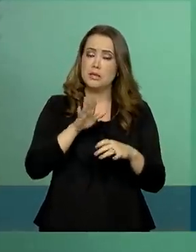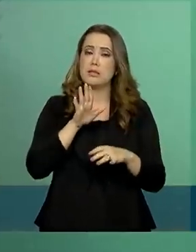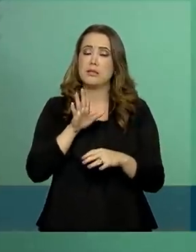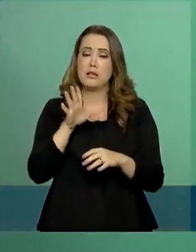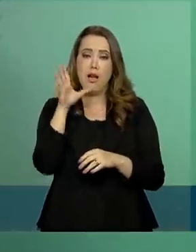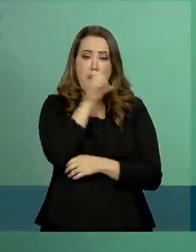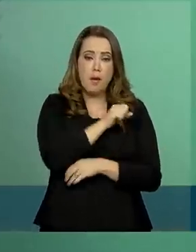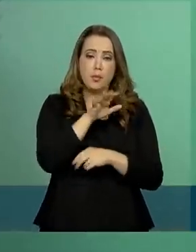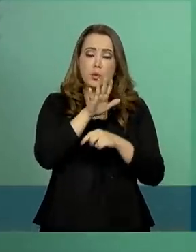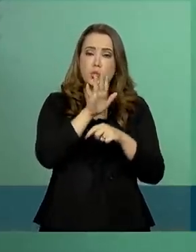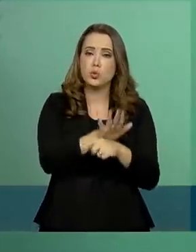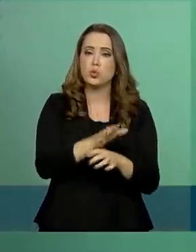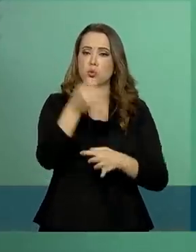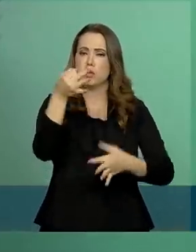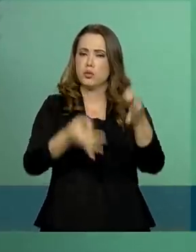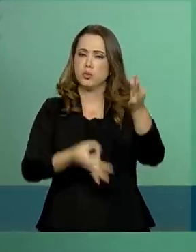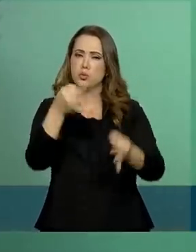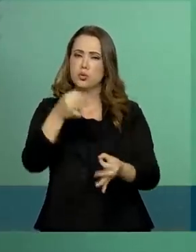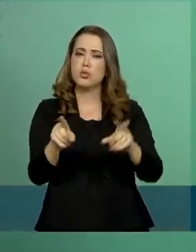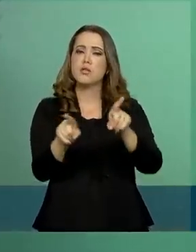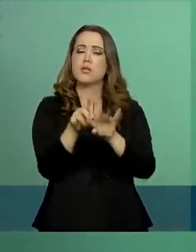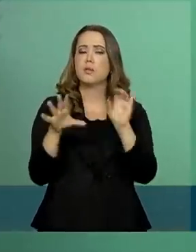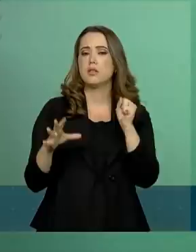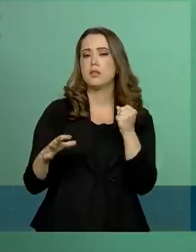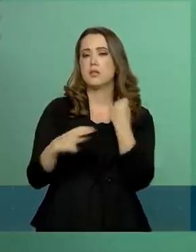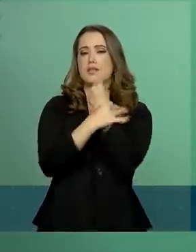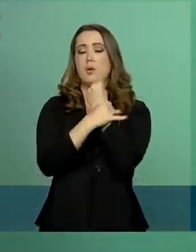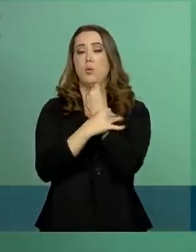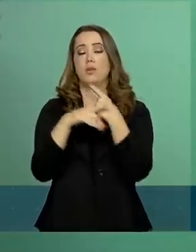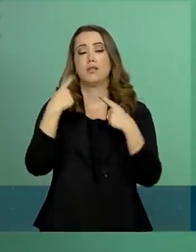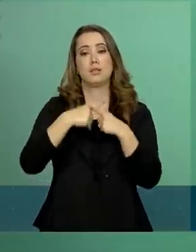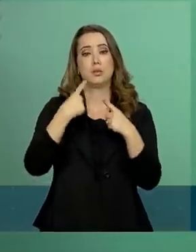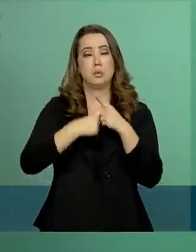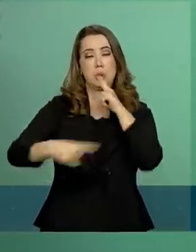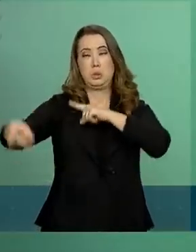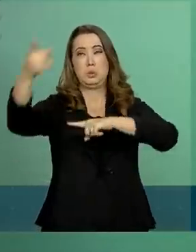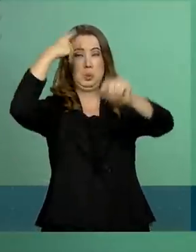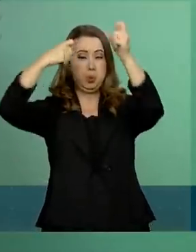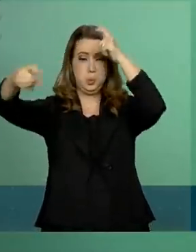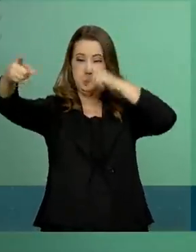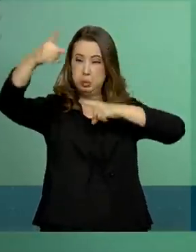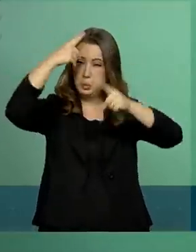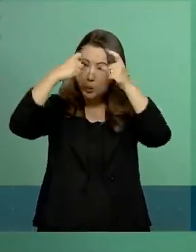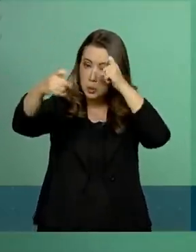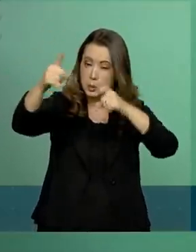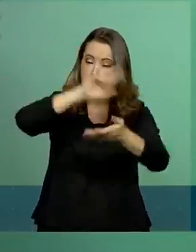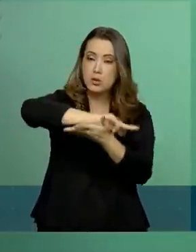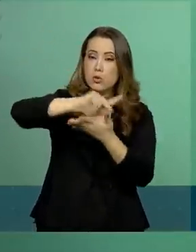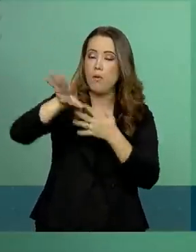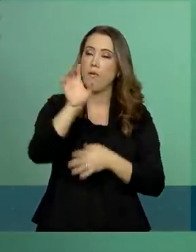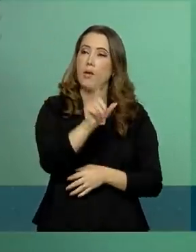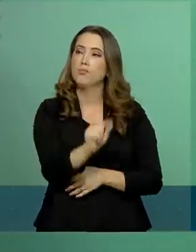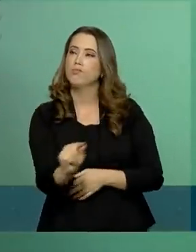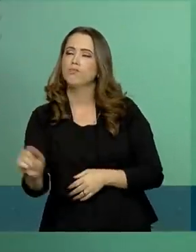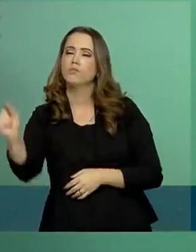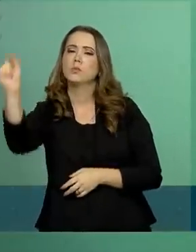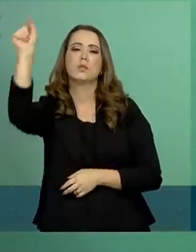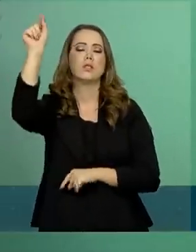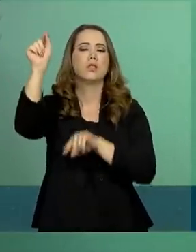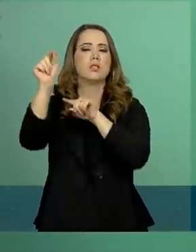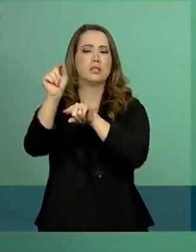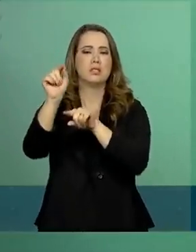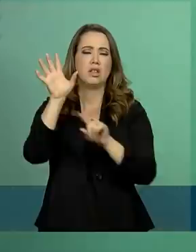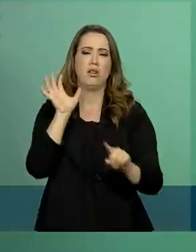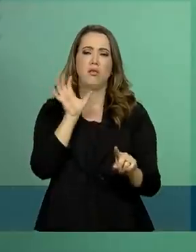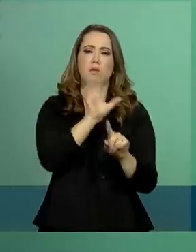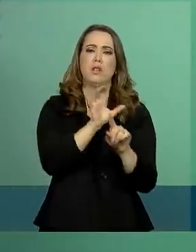justiça e da segurança pública, em função do nível de violência que temos em várias cidades e que tem